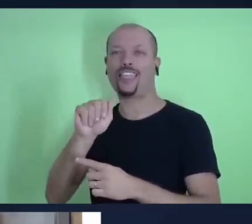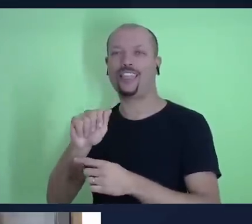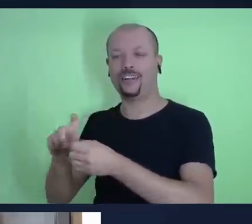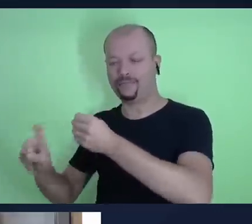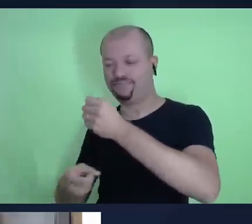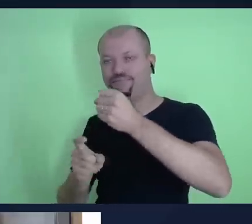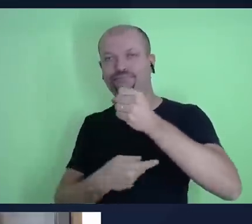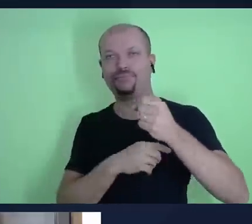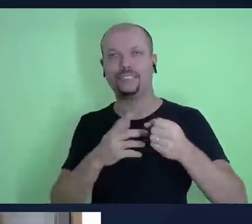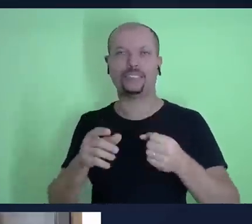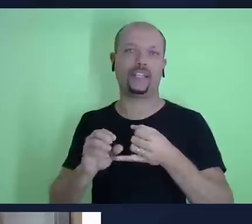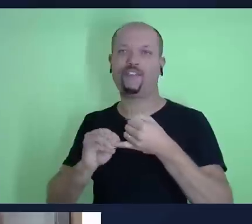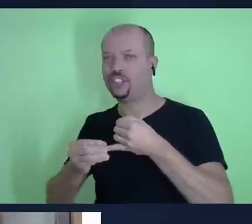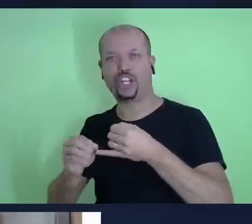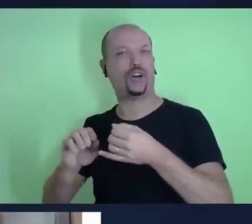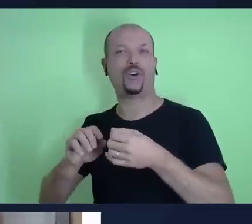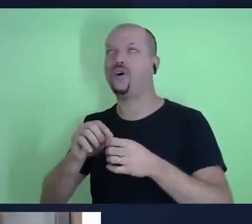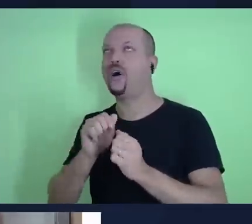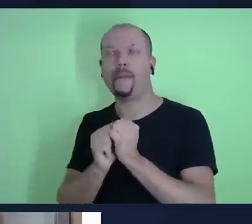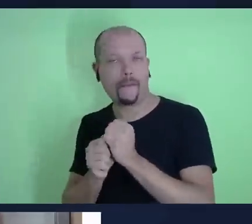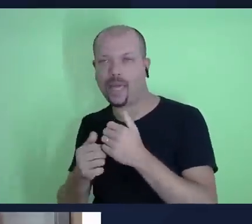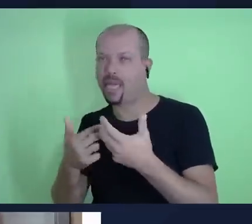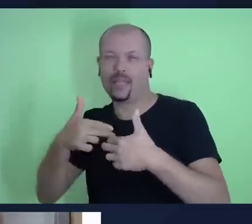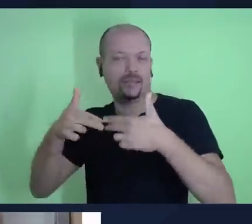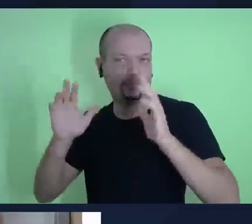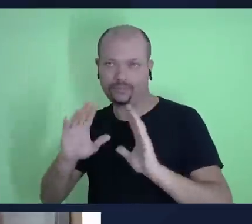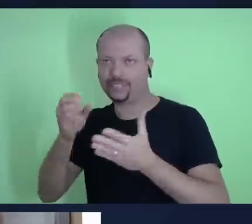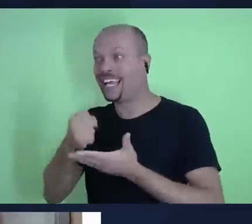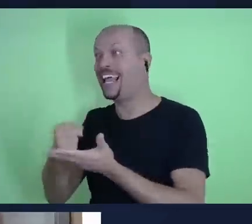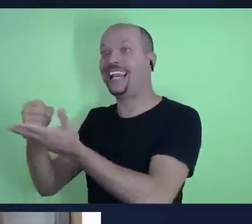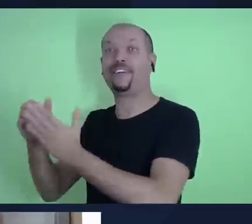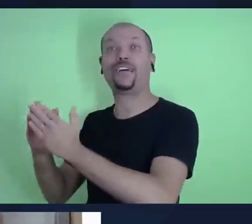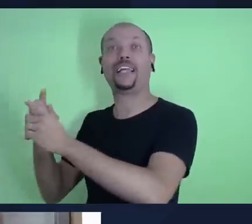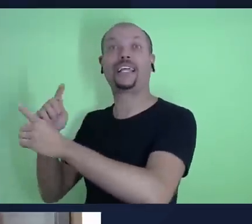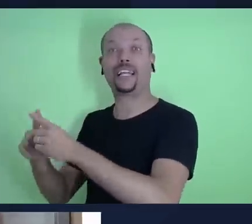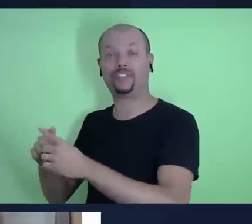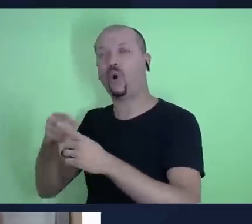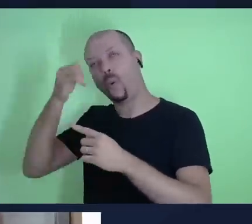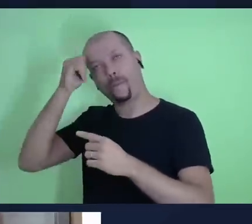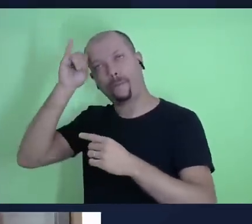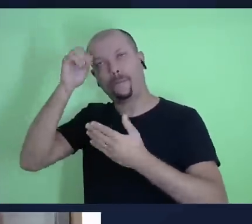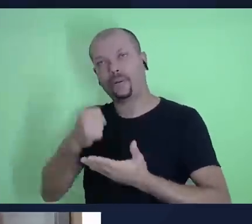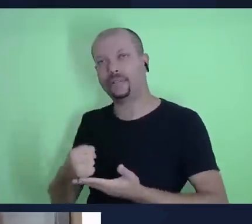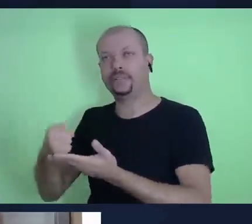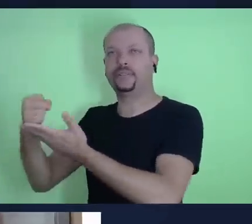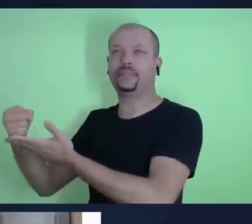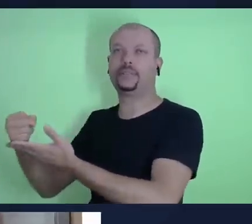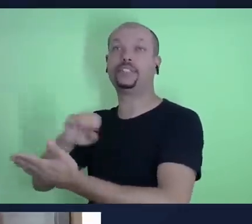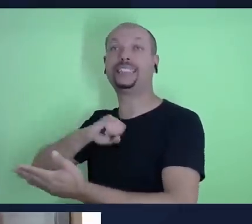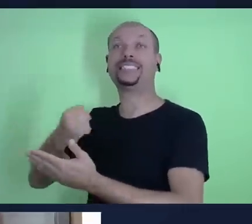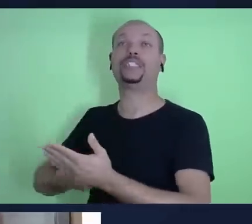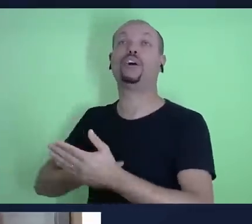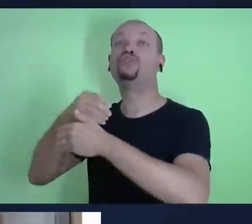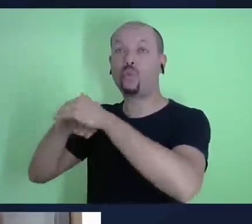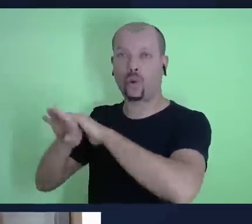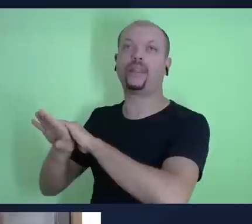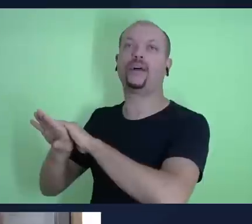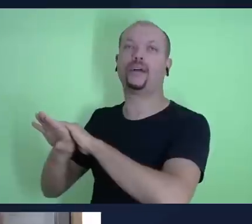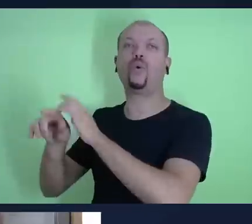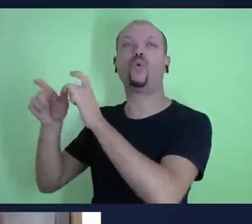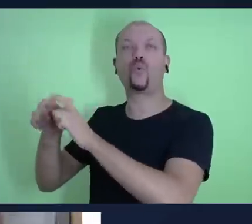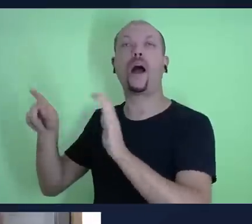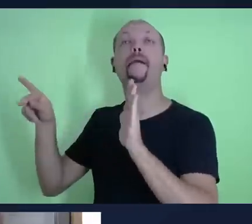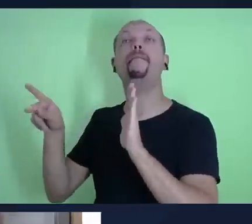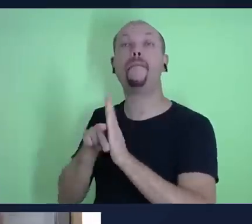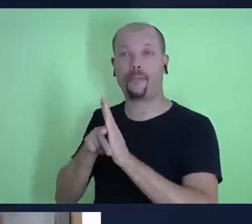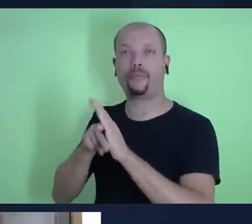gado e a gente levaria isso para o templo. E lá no templo, os sacerdotes iriam guardar isso. Tinha uma parte específica